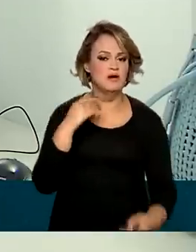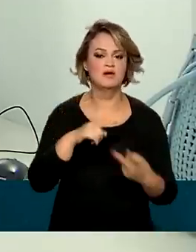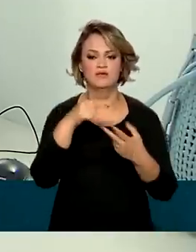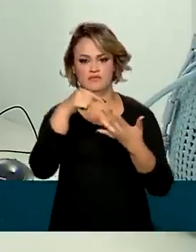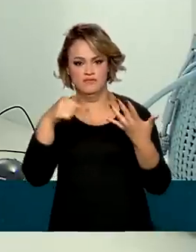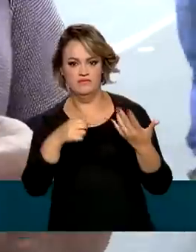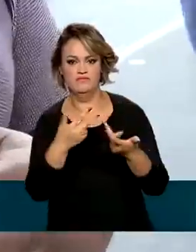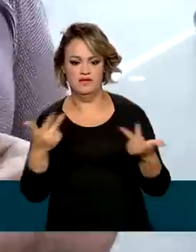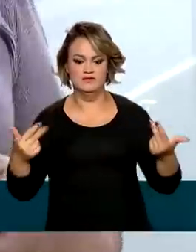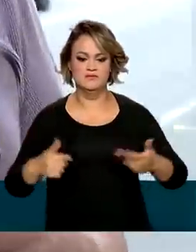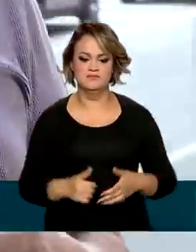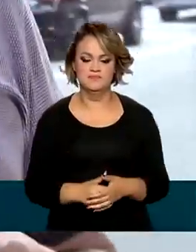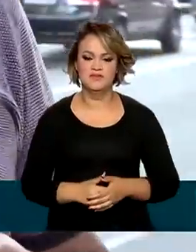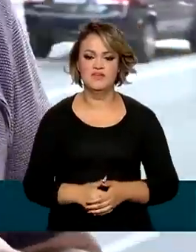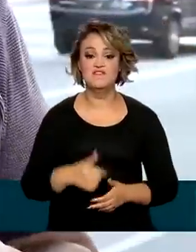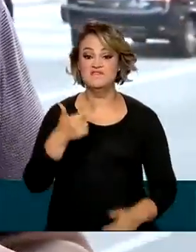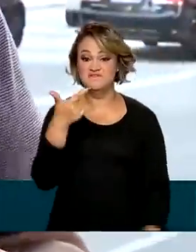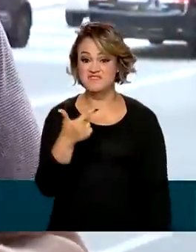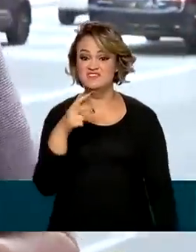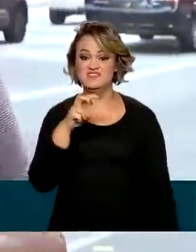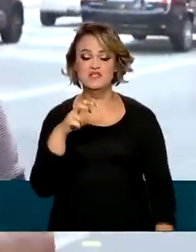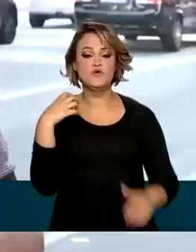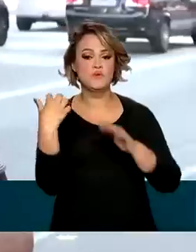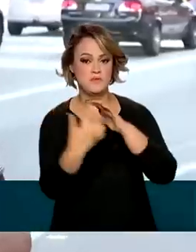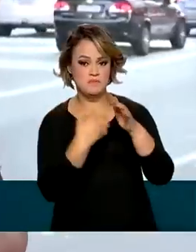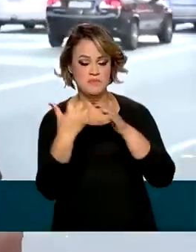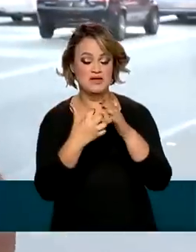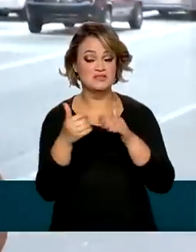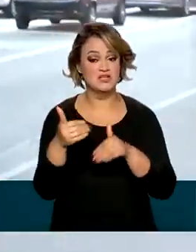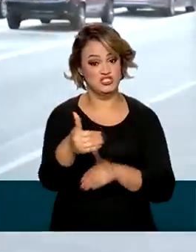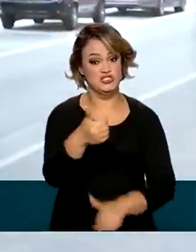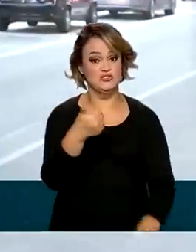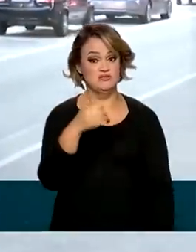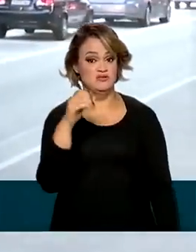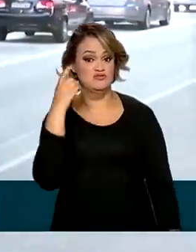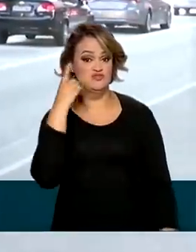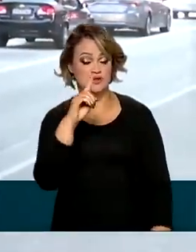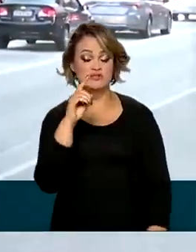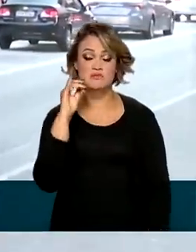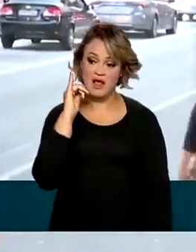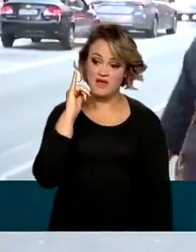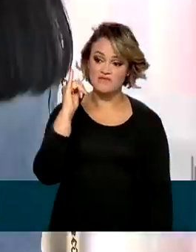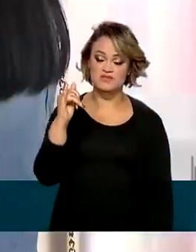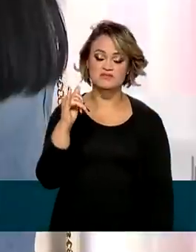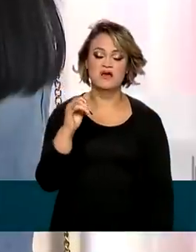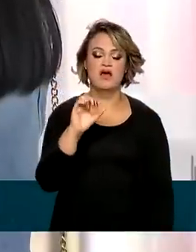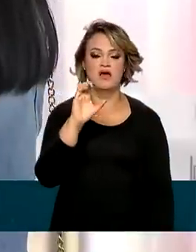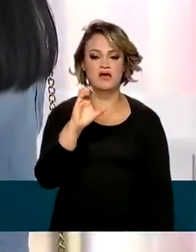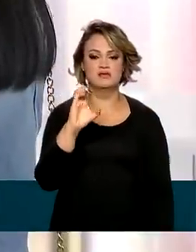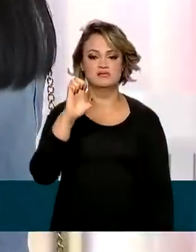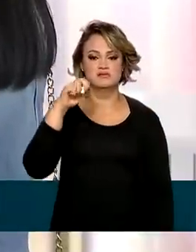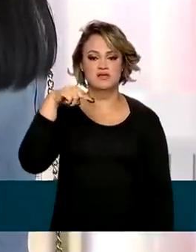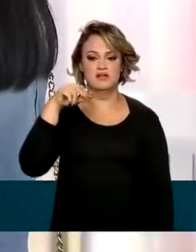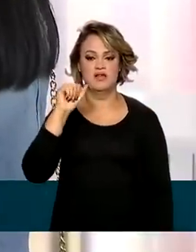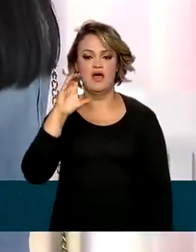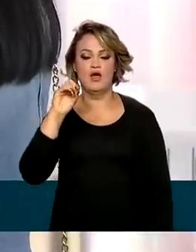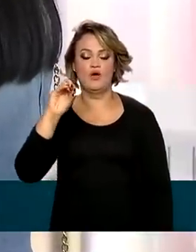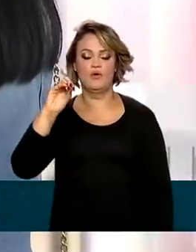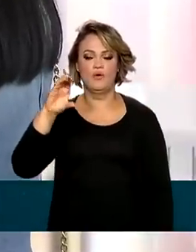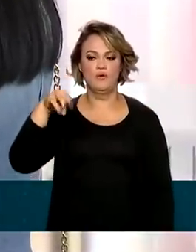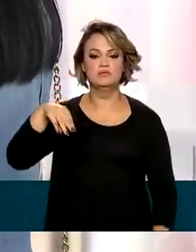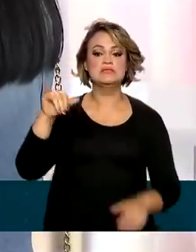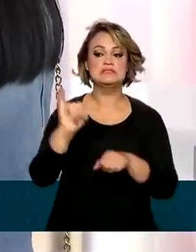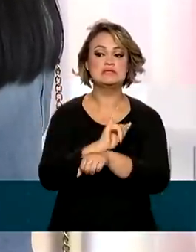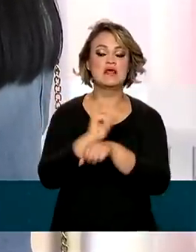financeiras. 25 empresas terão dez dias para informar a Senacom os métodos que utilizam